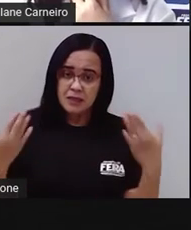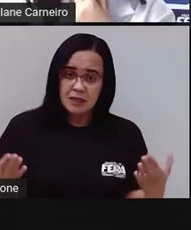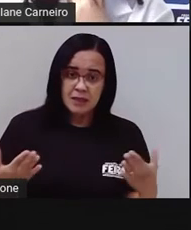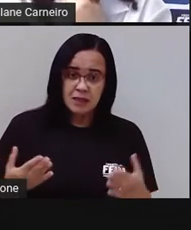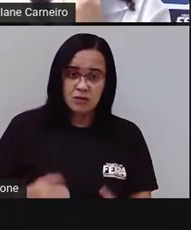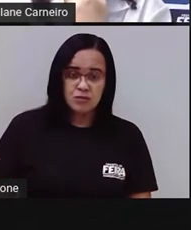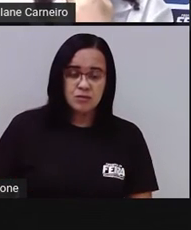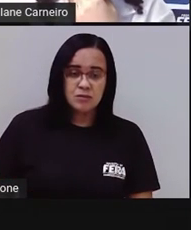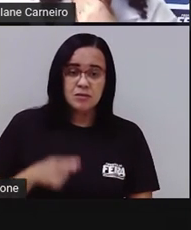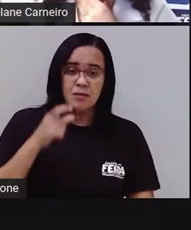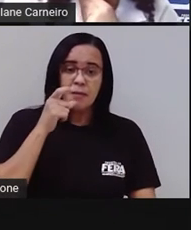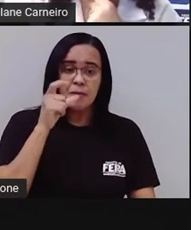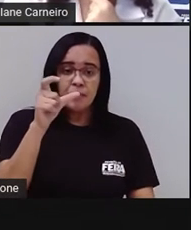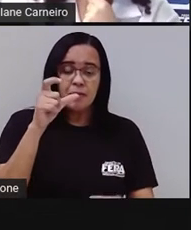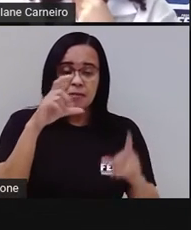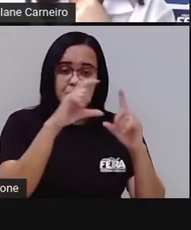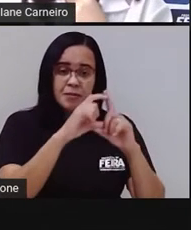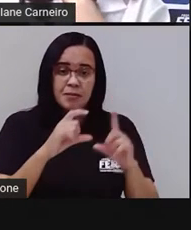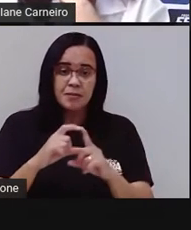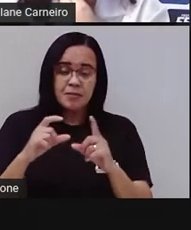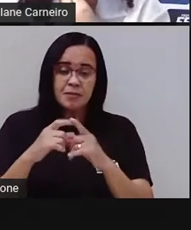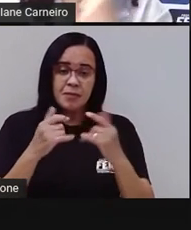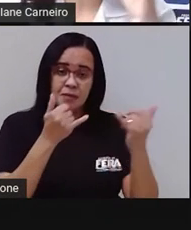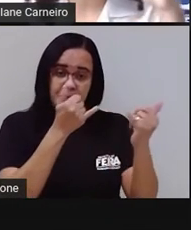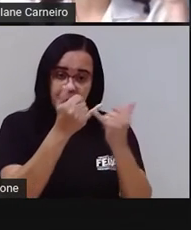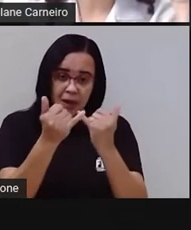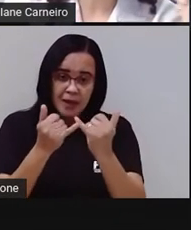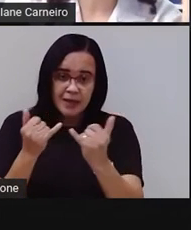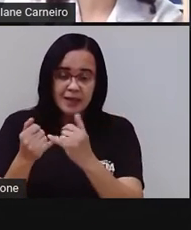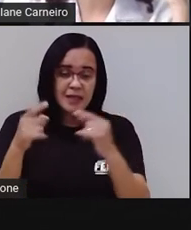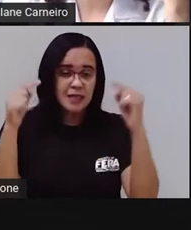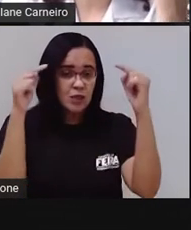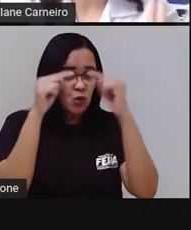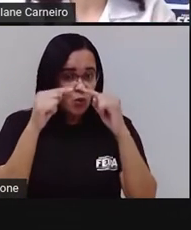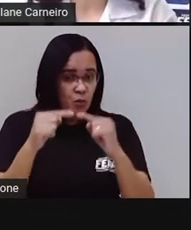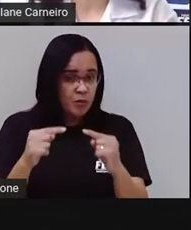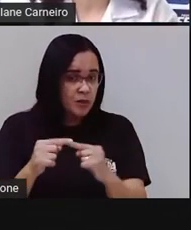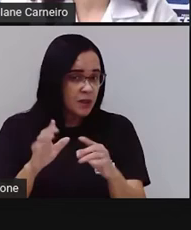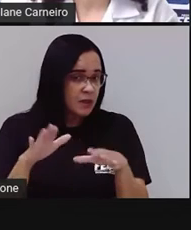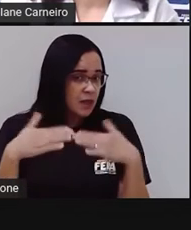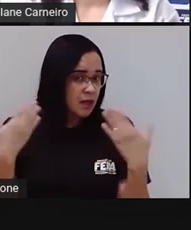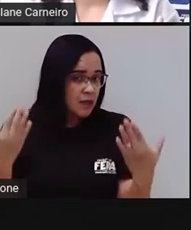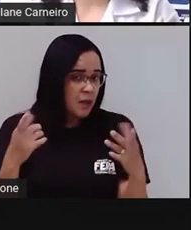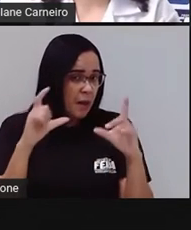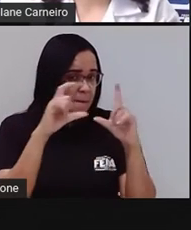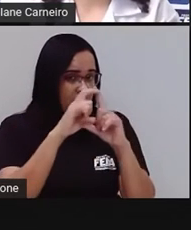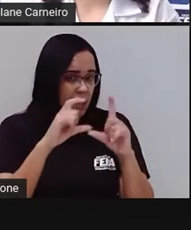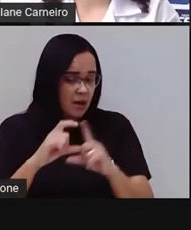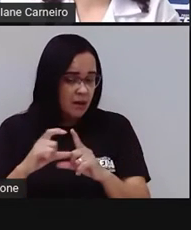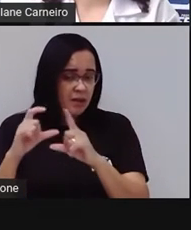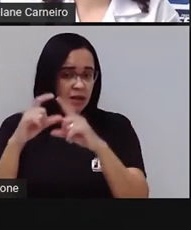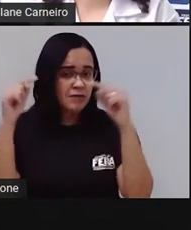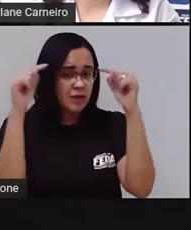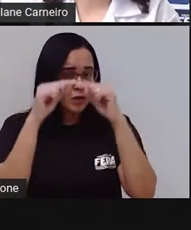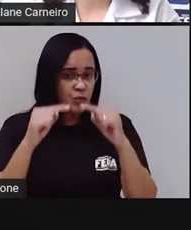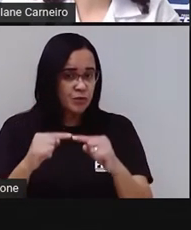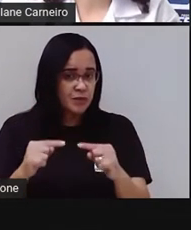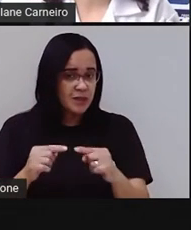Pró aí. Quais são as palavras que estão rimando, né? Que tem o final, com um som bem parecido. É a palavra